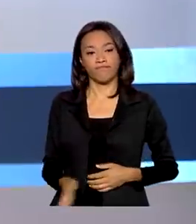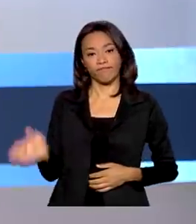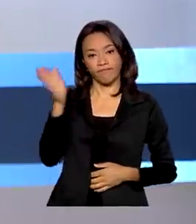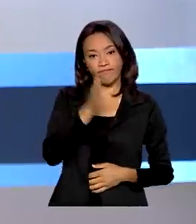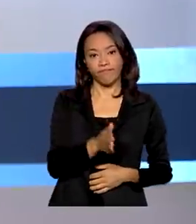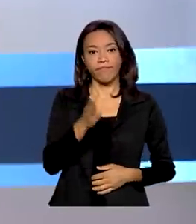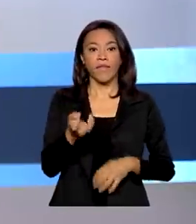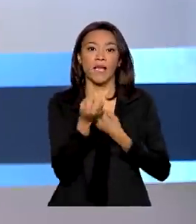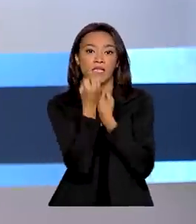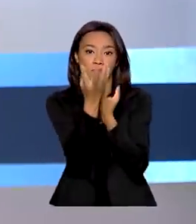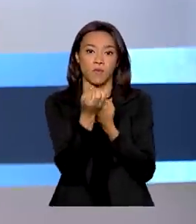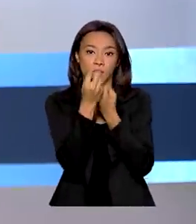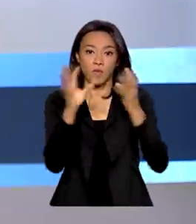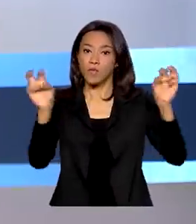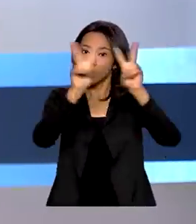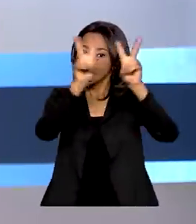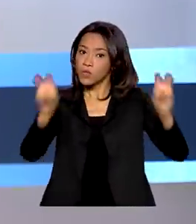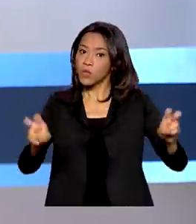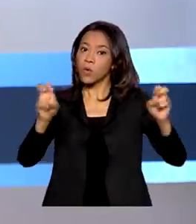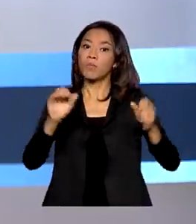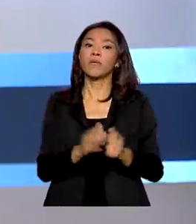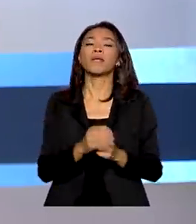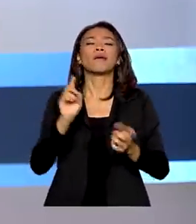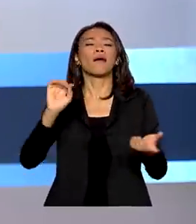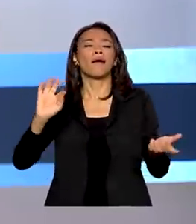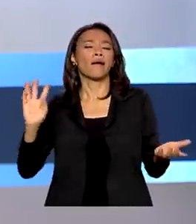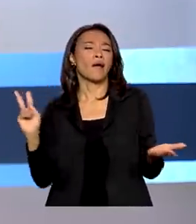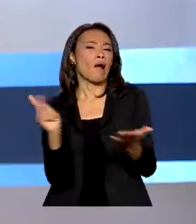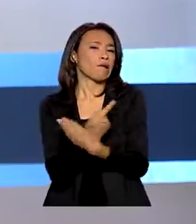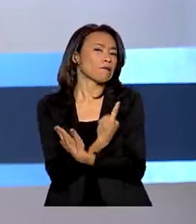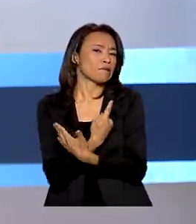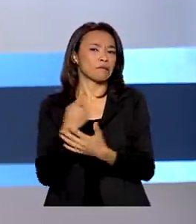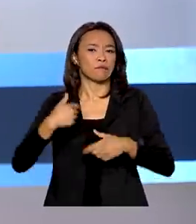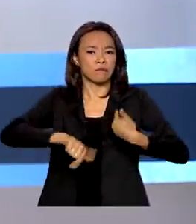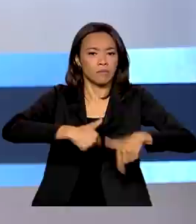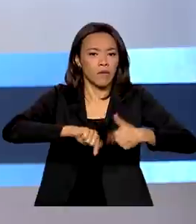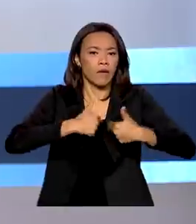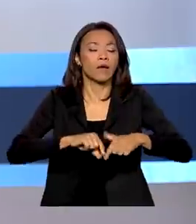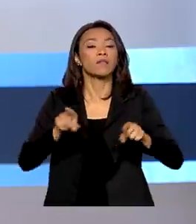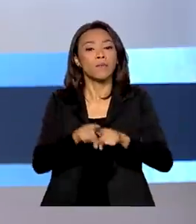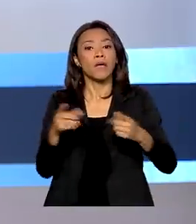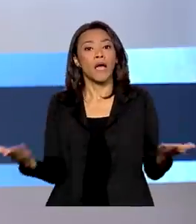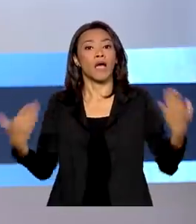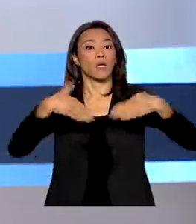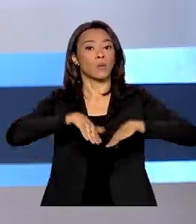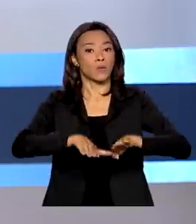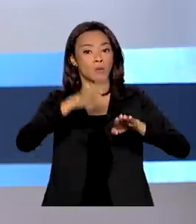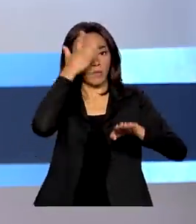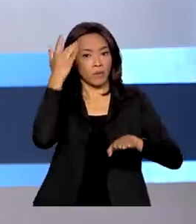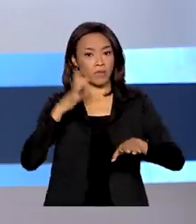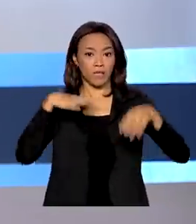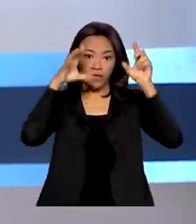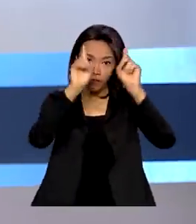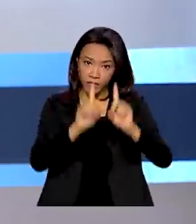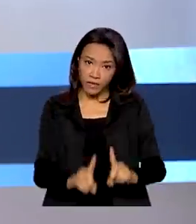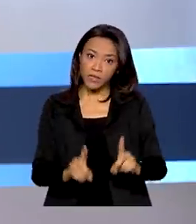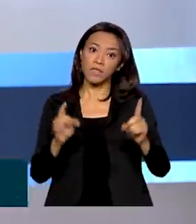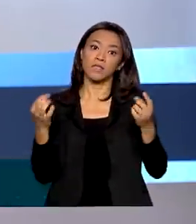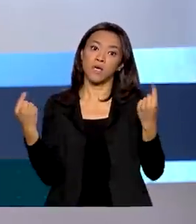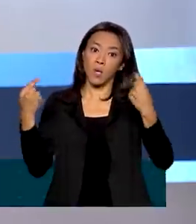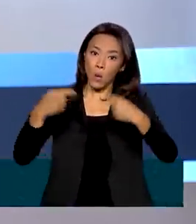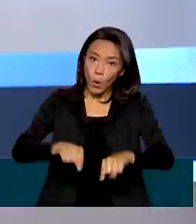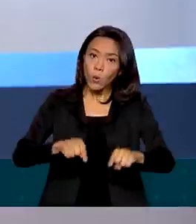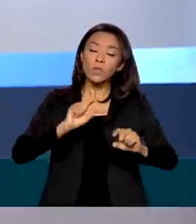dados de acidentes de trabalho, a ferramenta traz informações sobre a inclusão de pessoas com deficiência e o combate ao trabalho,